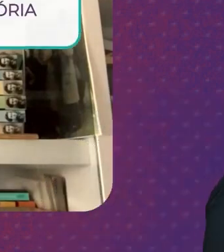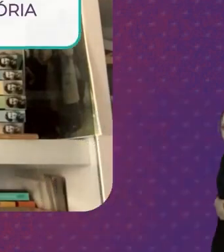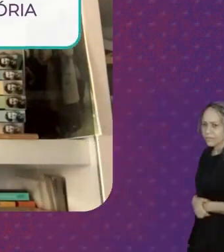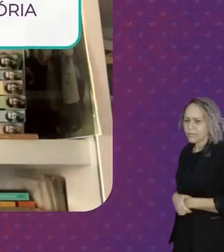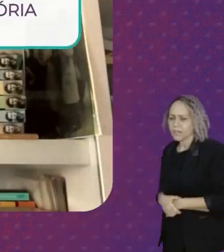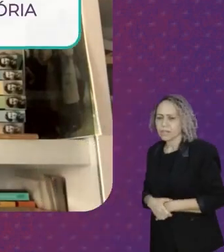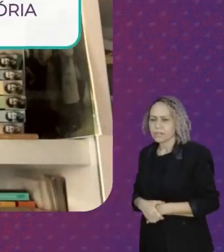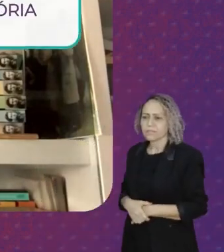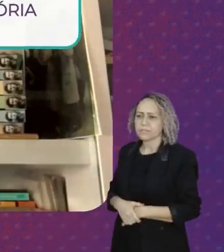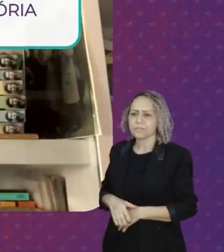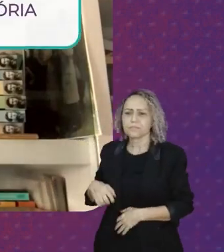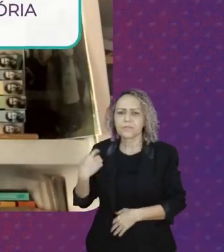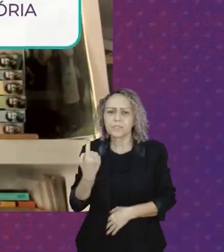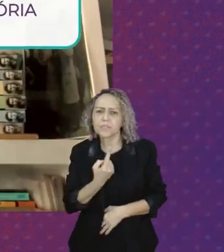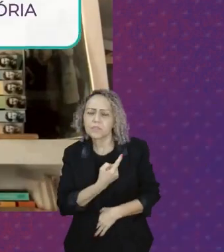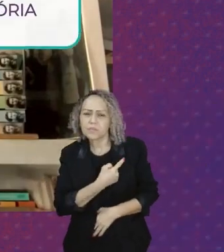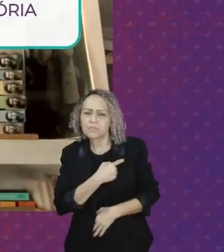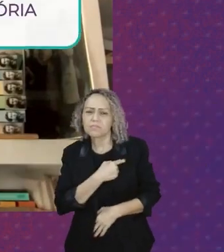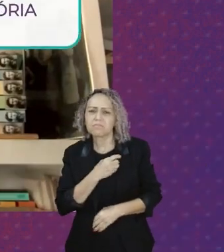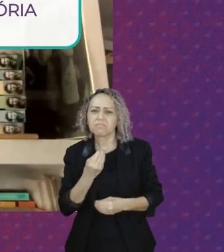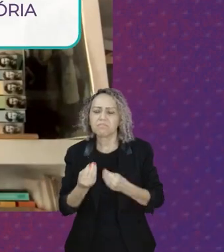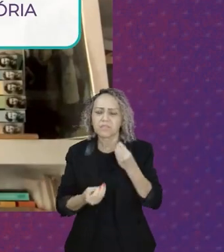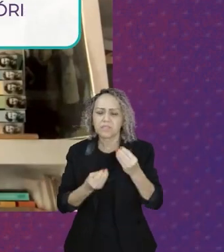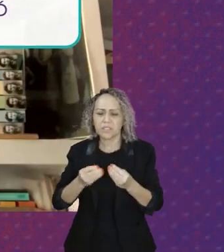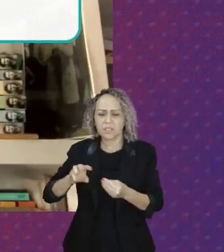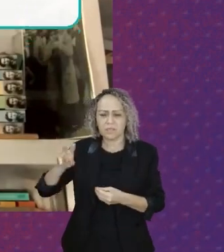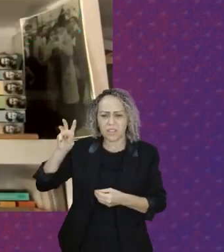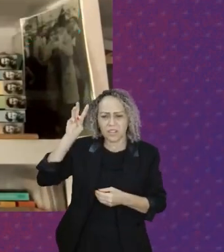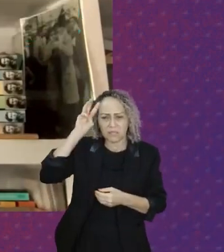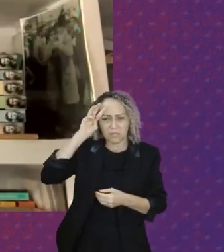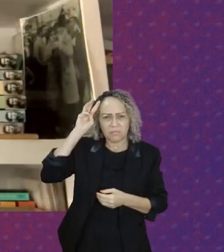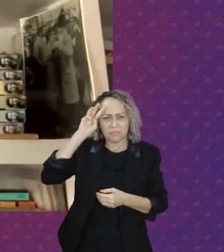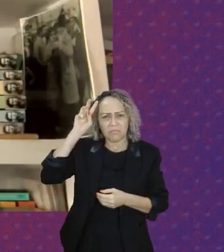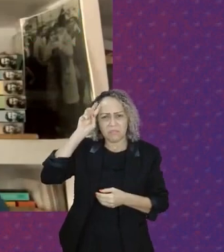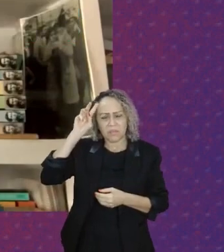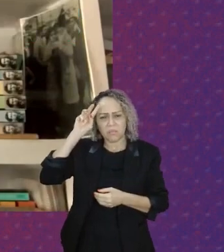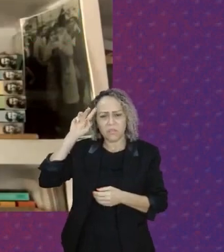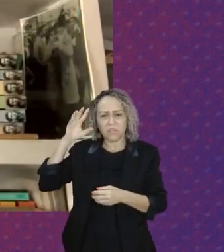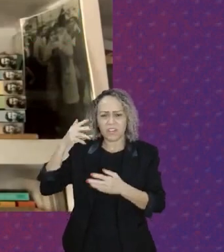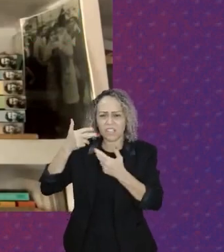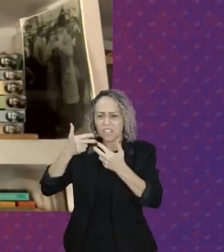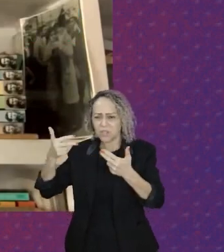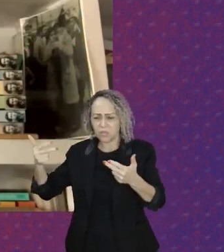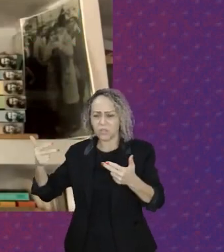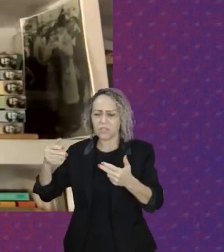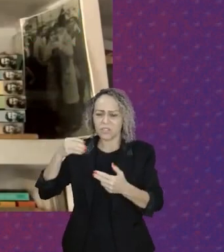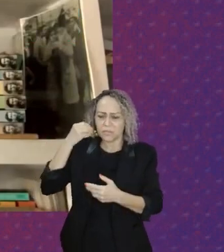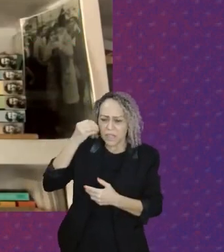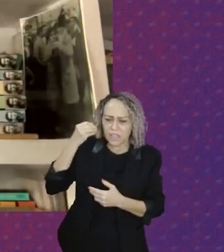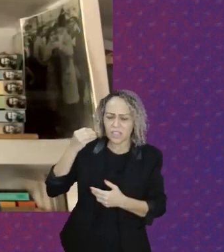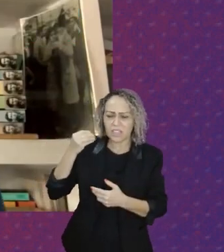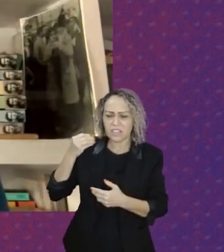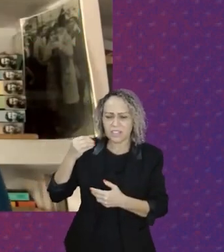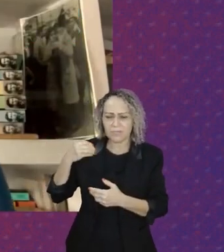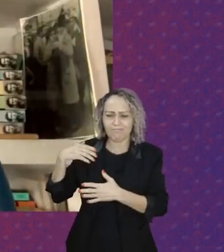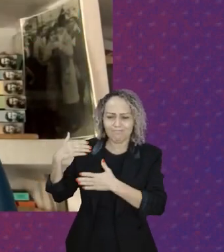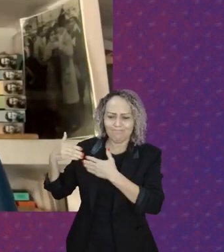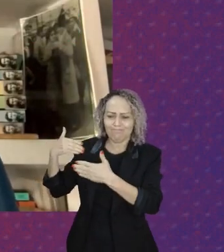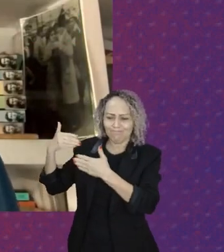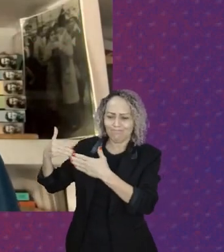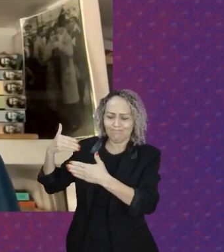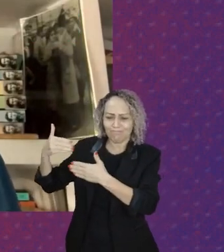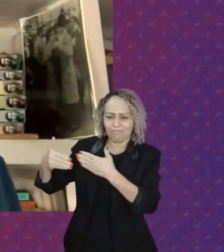memória e valorizar a memória da nossa experiência, mas também da experiência social. Isso